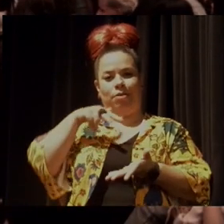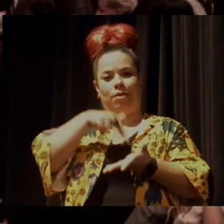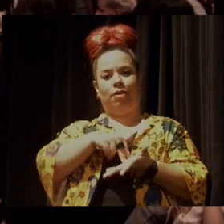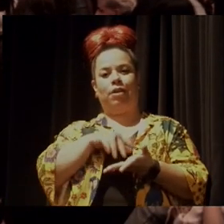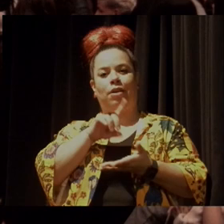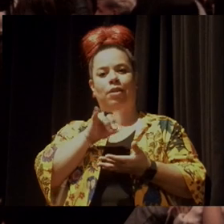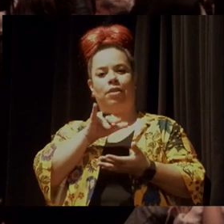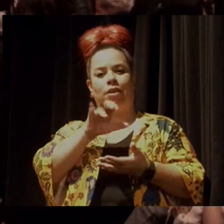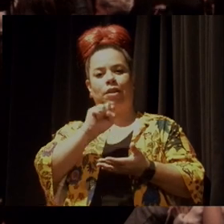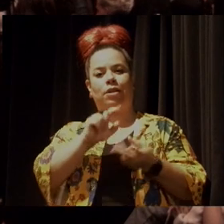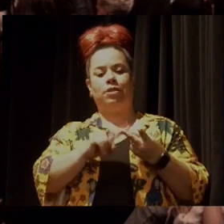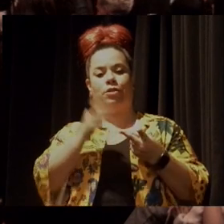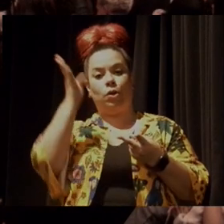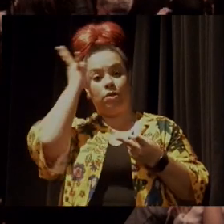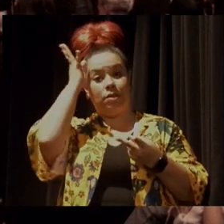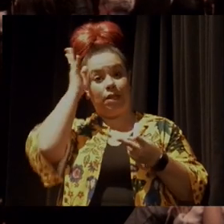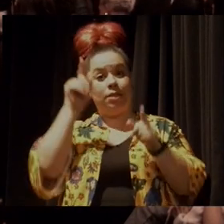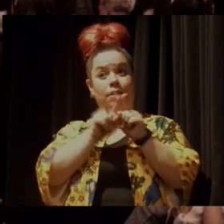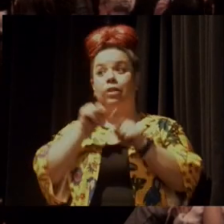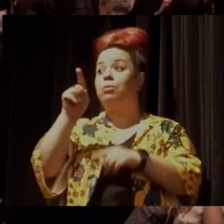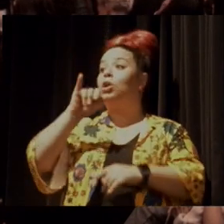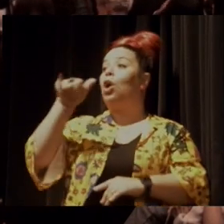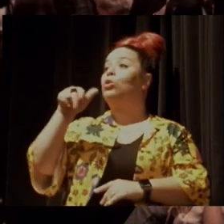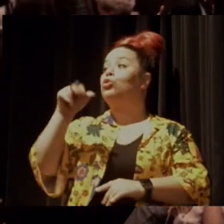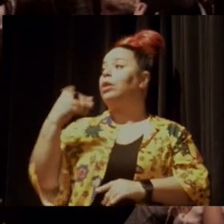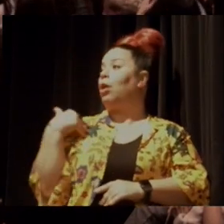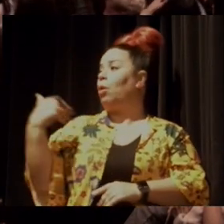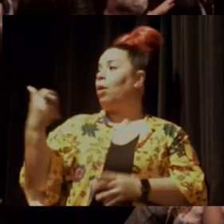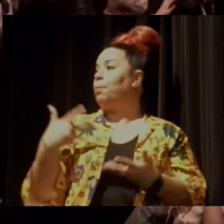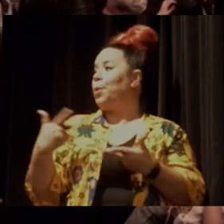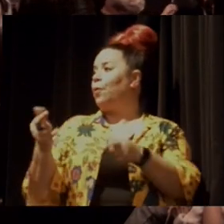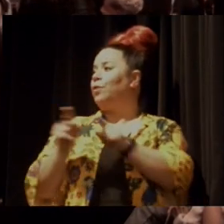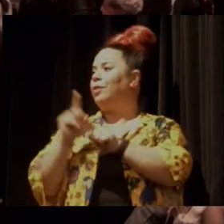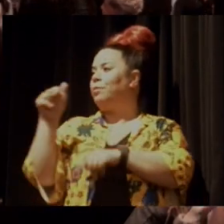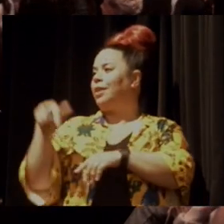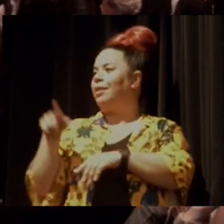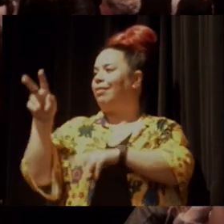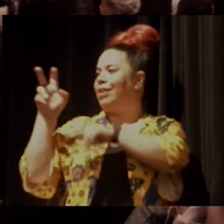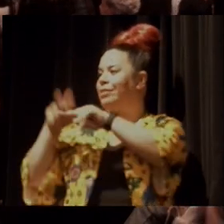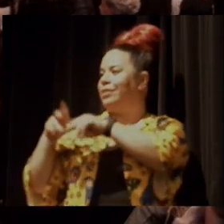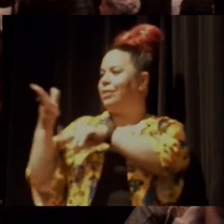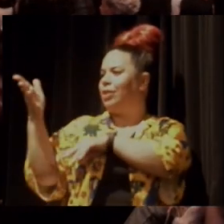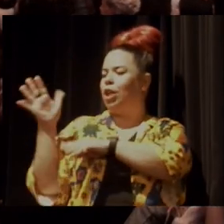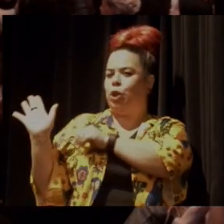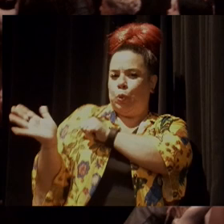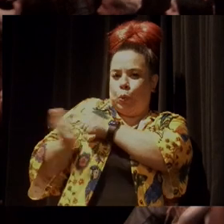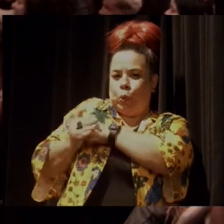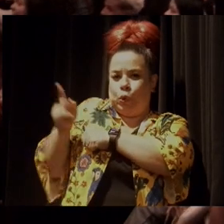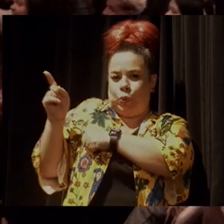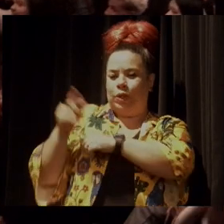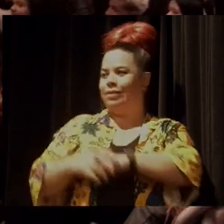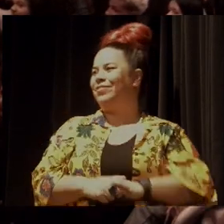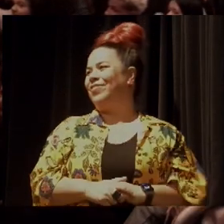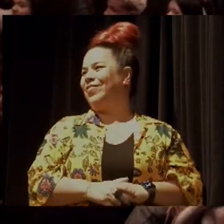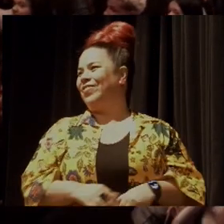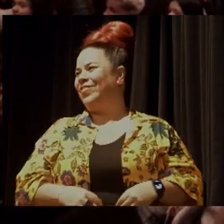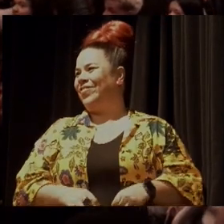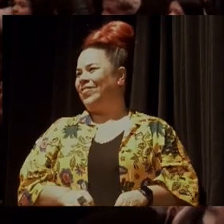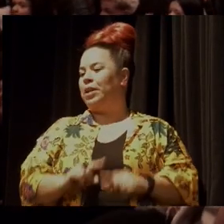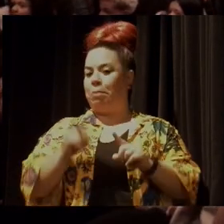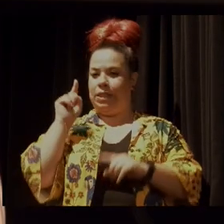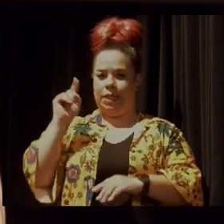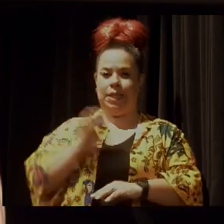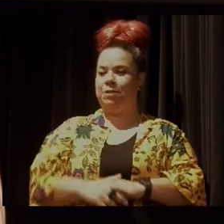ao Sesc, ao Juliano, que está ali, que me convidou, que está ali sentado, meio escondido ali, mas está ali.